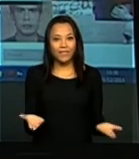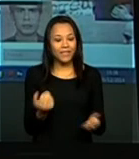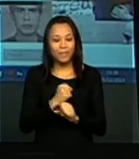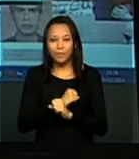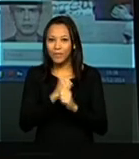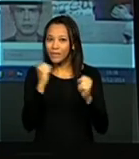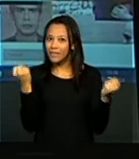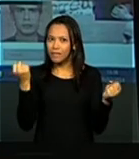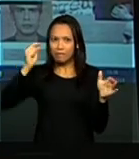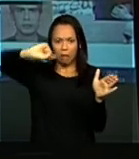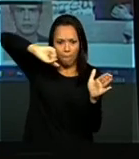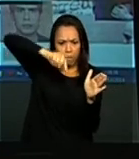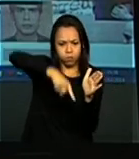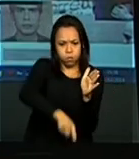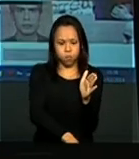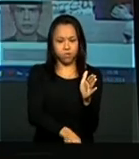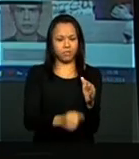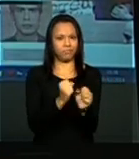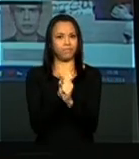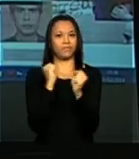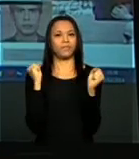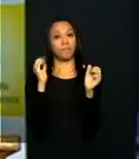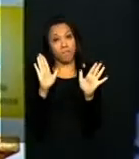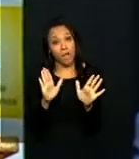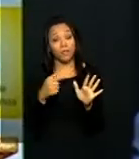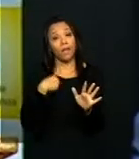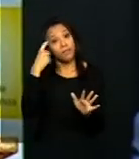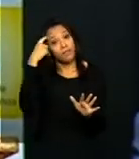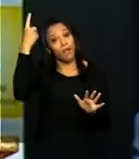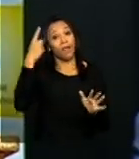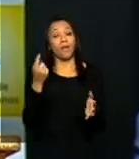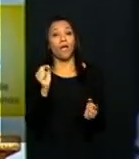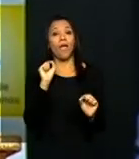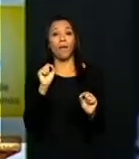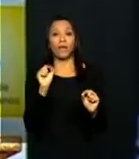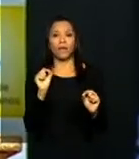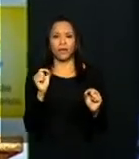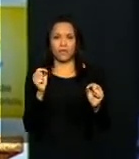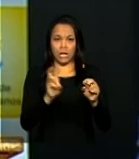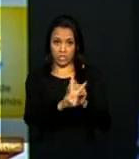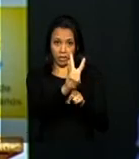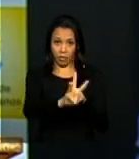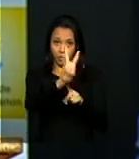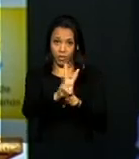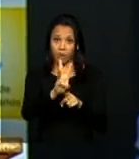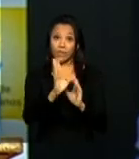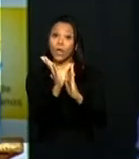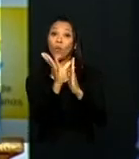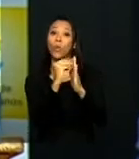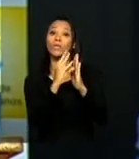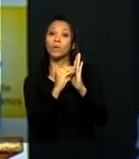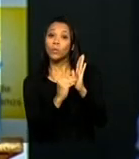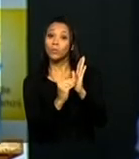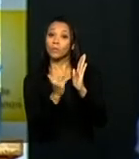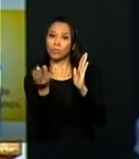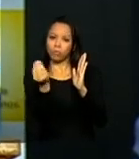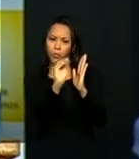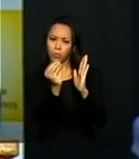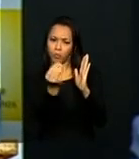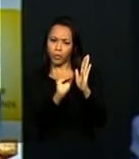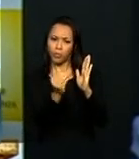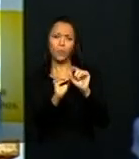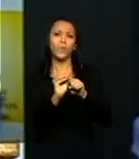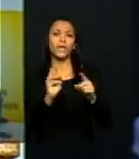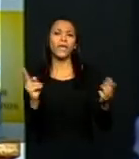algo muito aprofundado. Bom, a ideia é que ele reúna conteúdos que trate esse